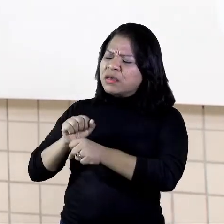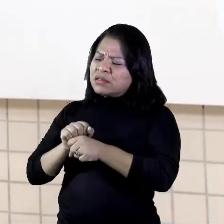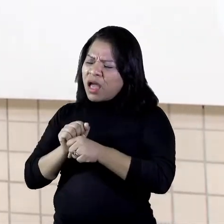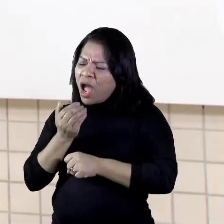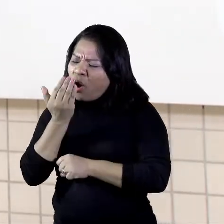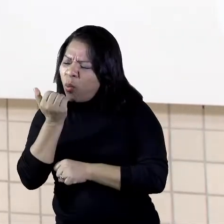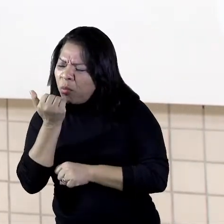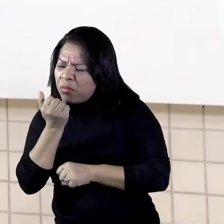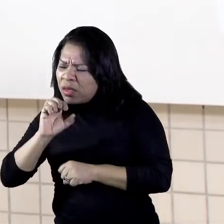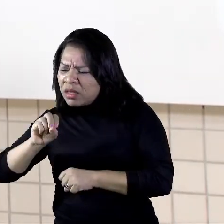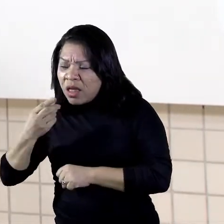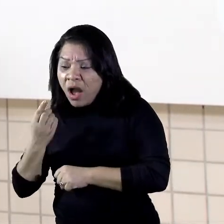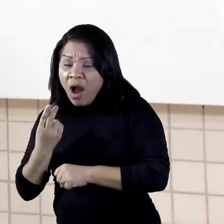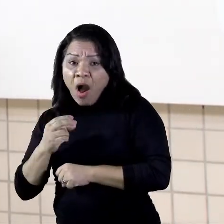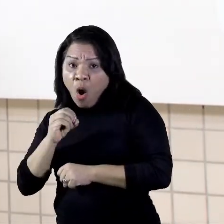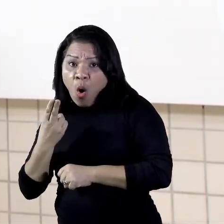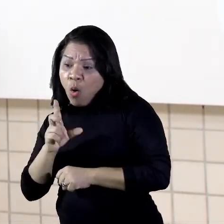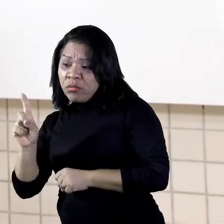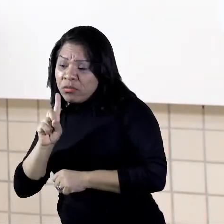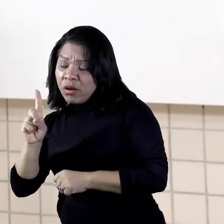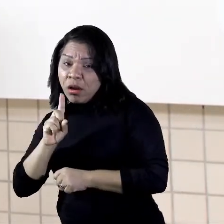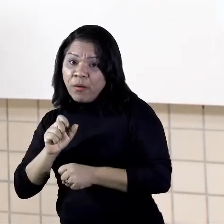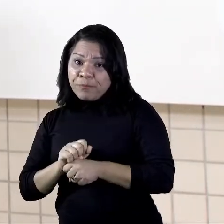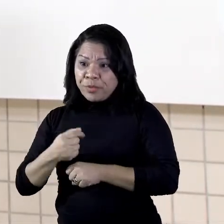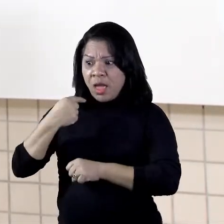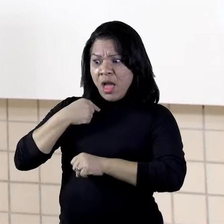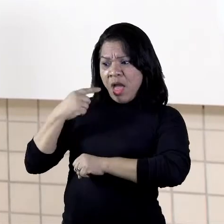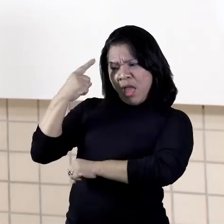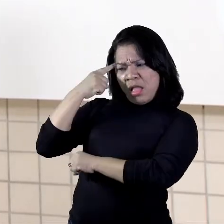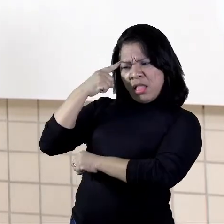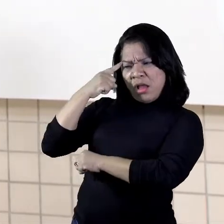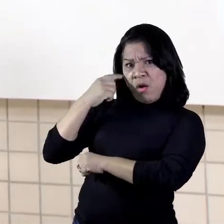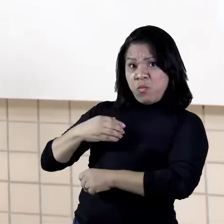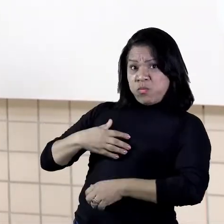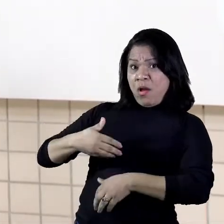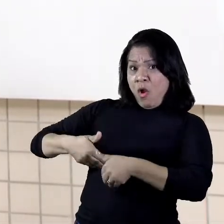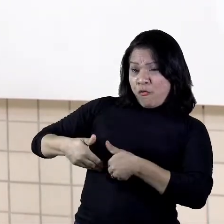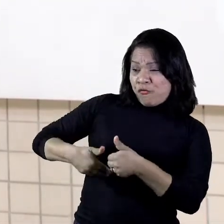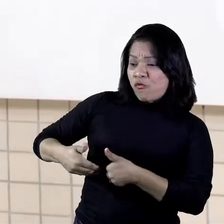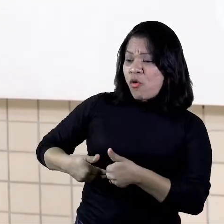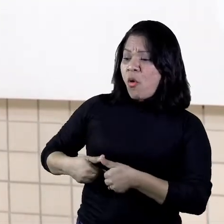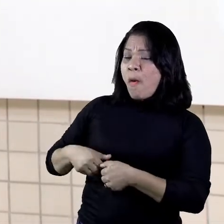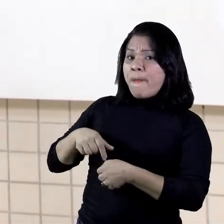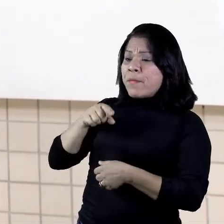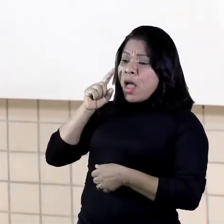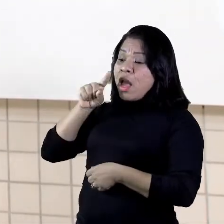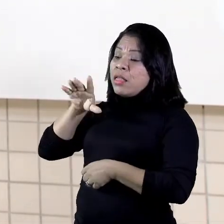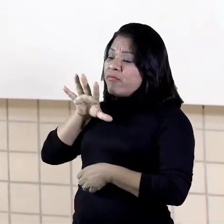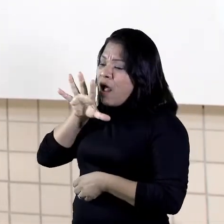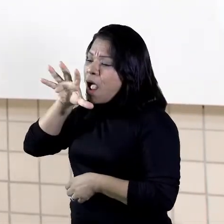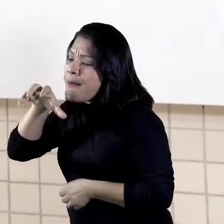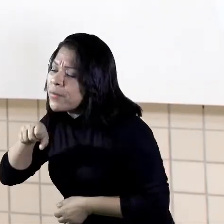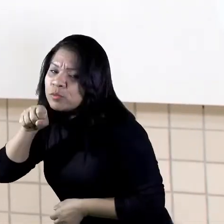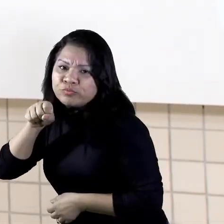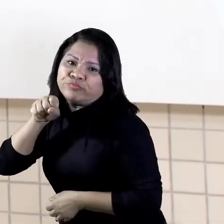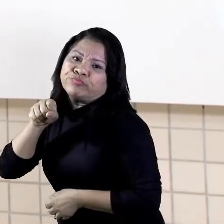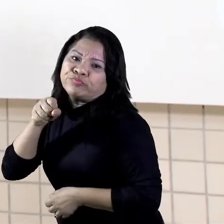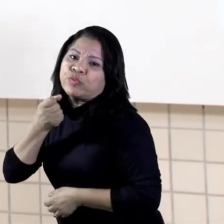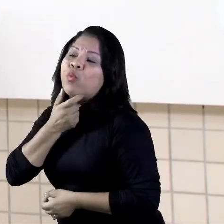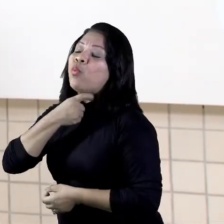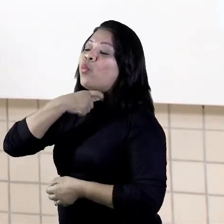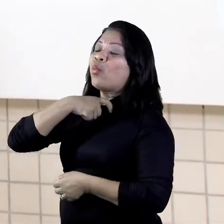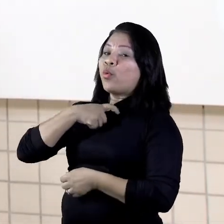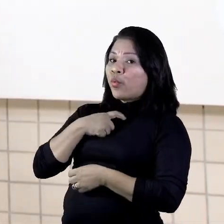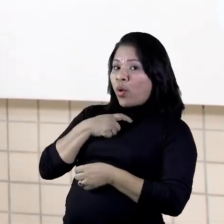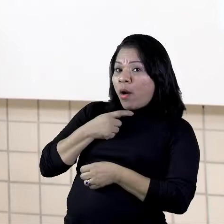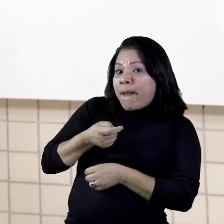não. Ele simplesmente, no instinto dele ali, na fome que ele está, ele vai ali e engole. Engole a tampinha